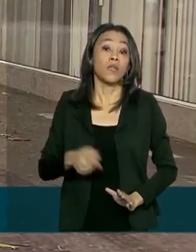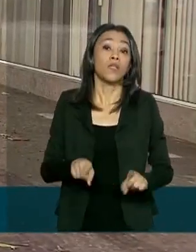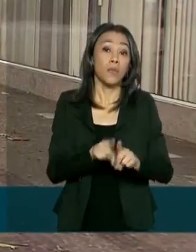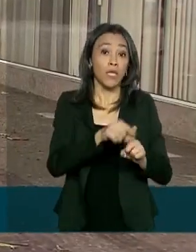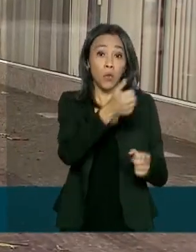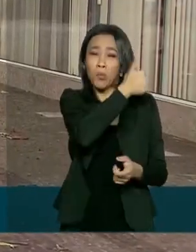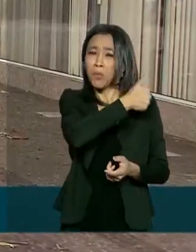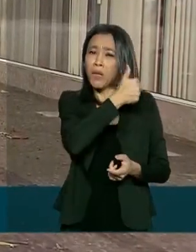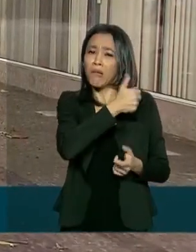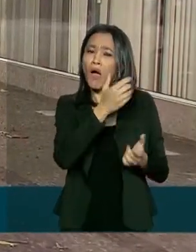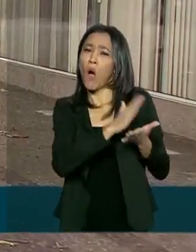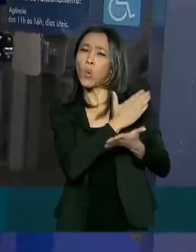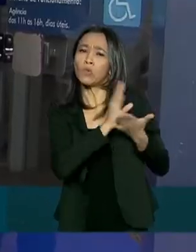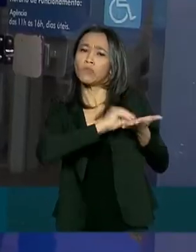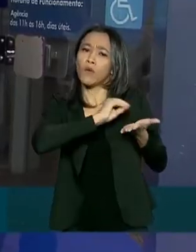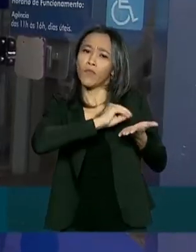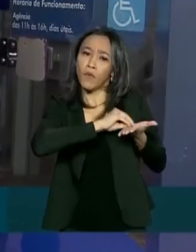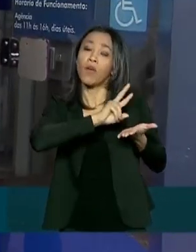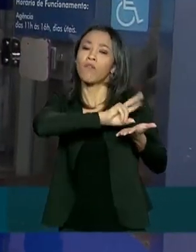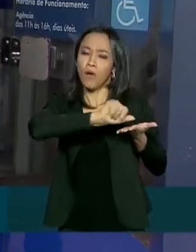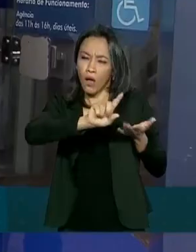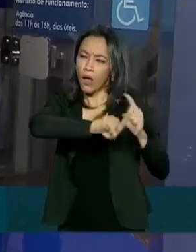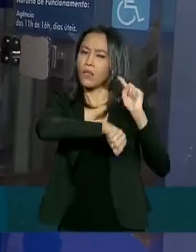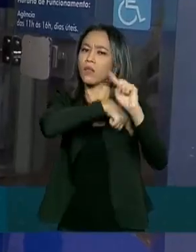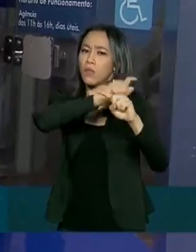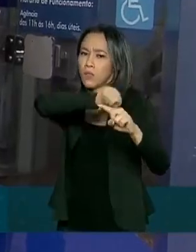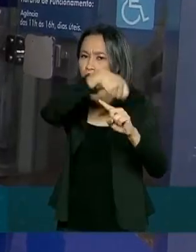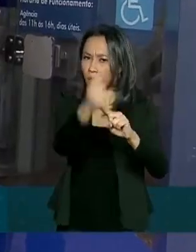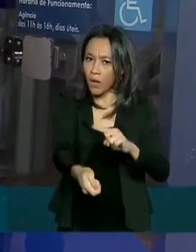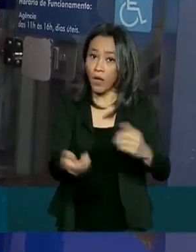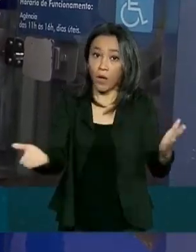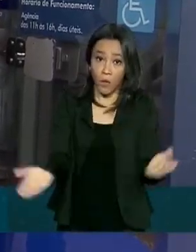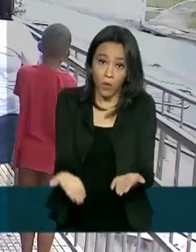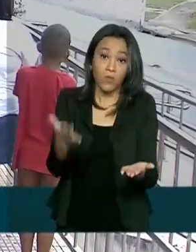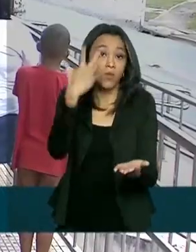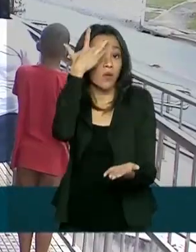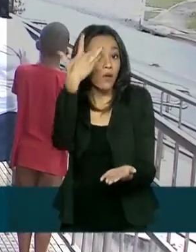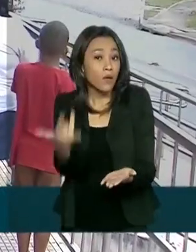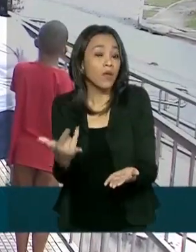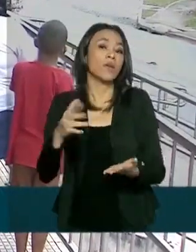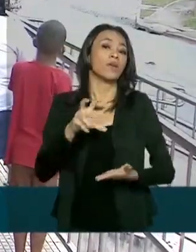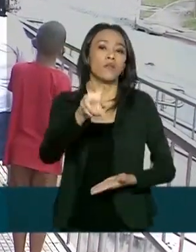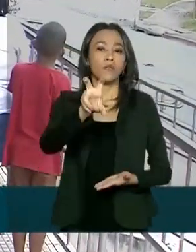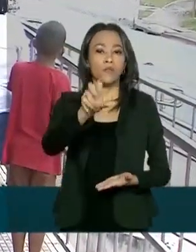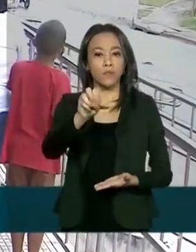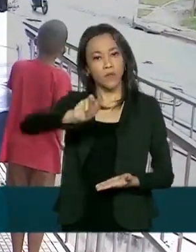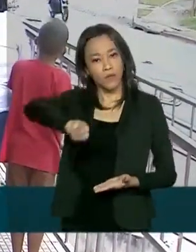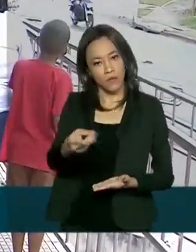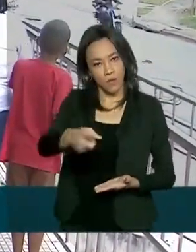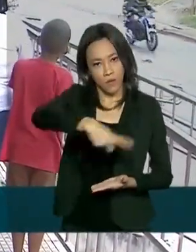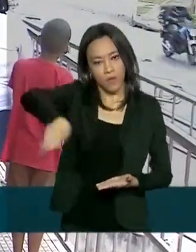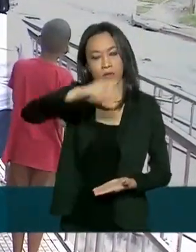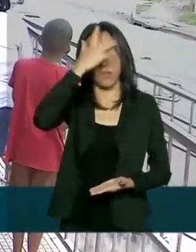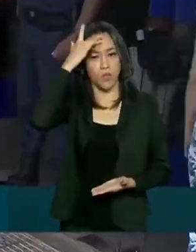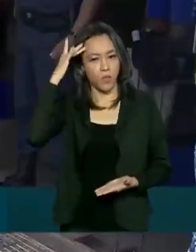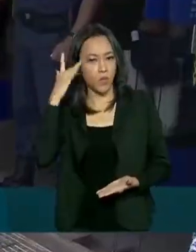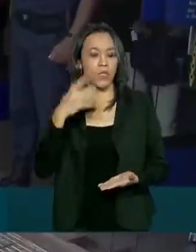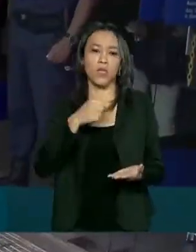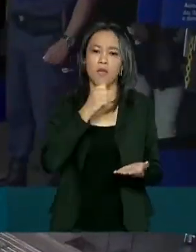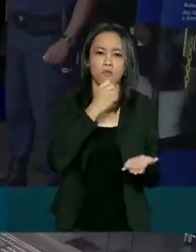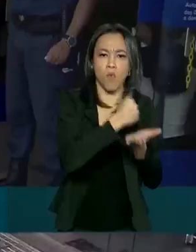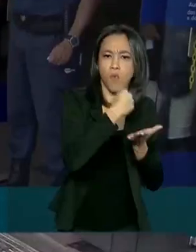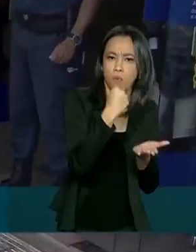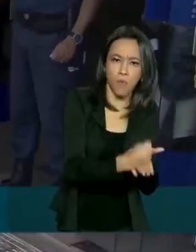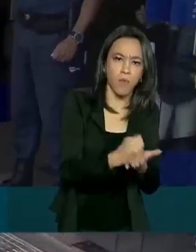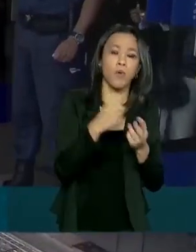primeiro lote que a Caixa promete liberar entre hoje e amanhã. 50 milhões de trabalhadores, entre informais